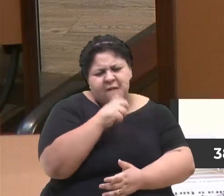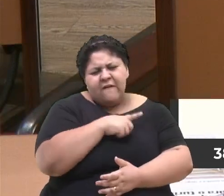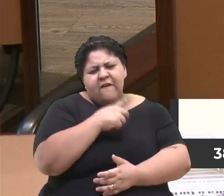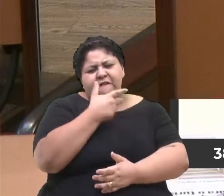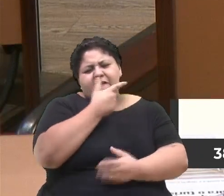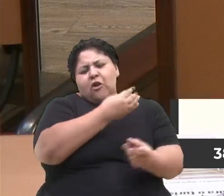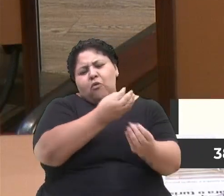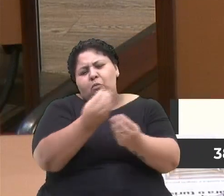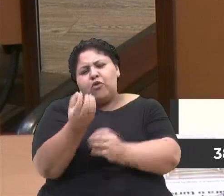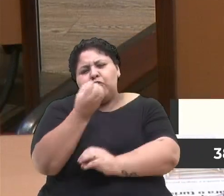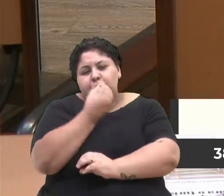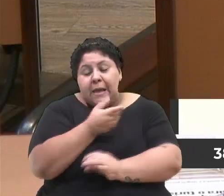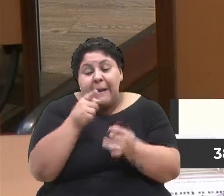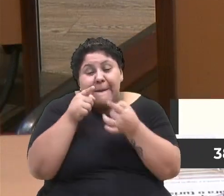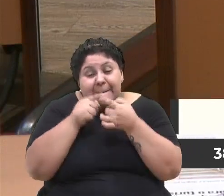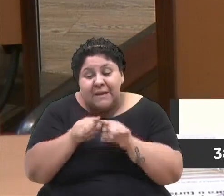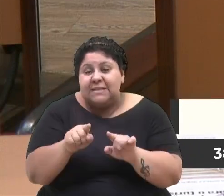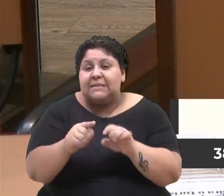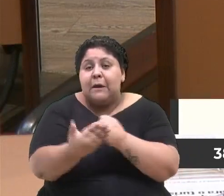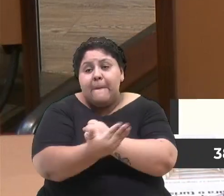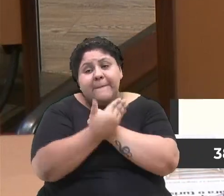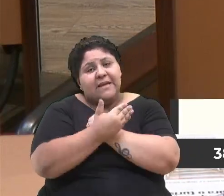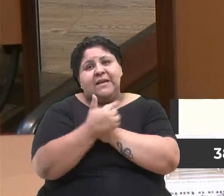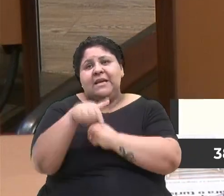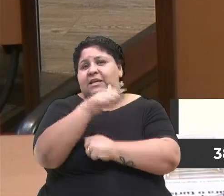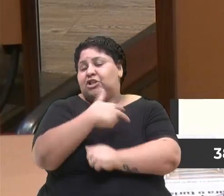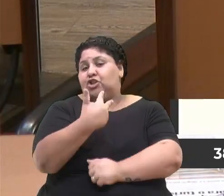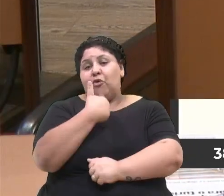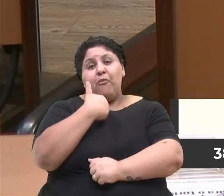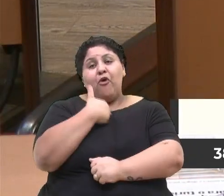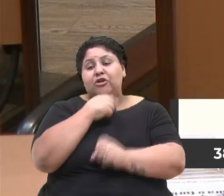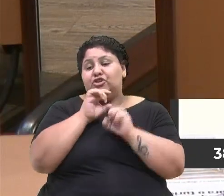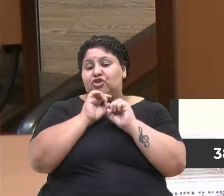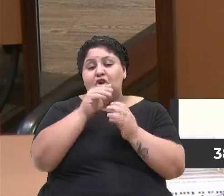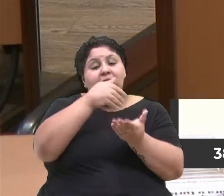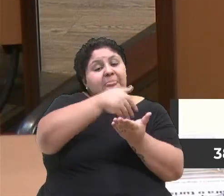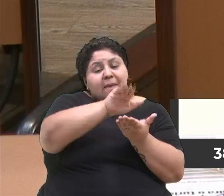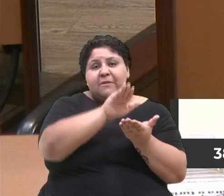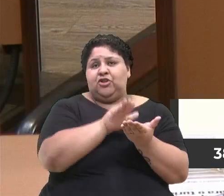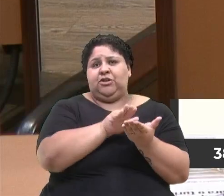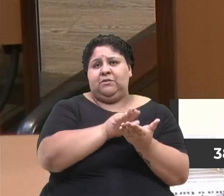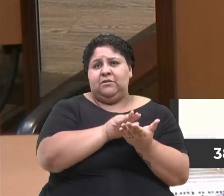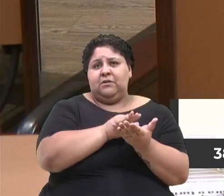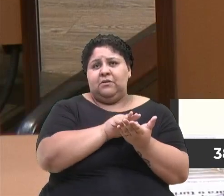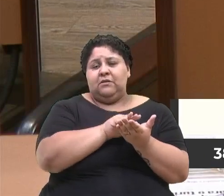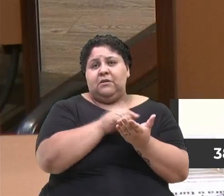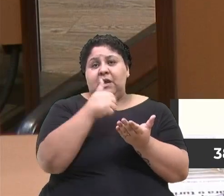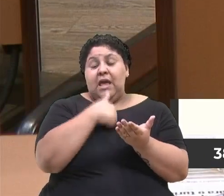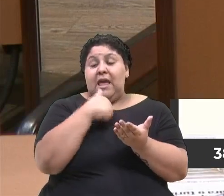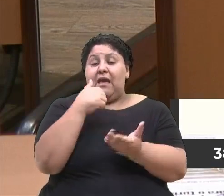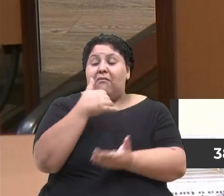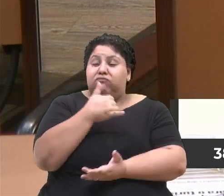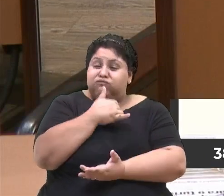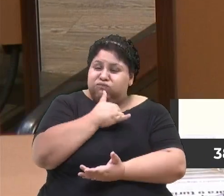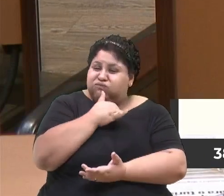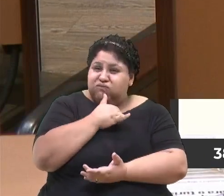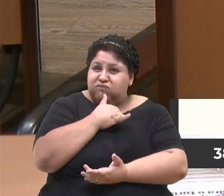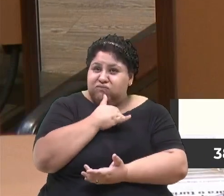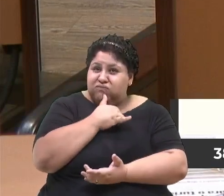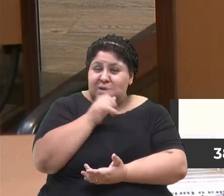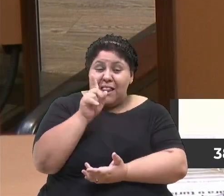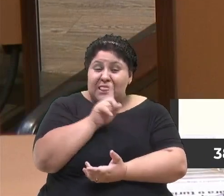escola, mas ela disse, me ajuda, a gente não pode simplesmente demitir. E ela disse, olha, e eu fico triste porque não foi a